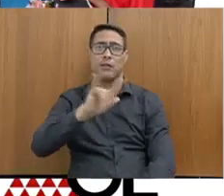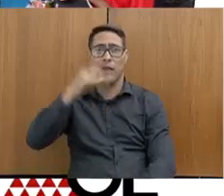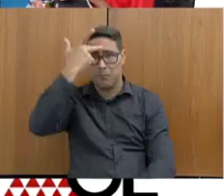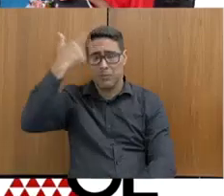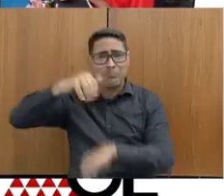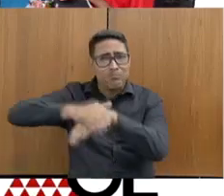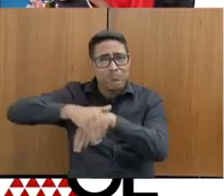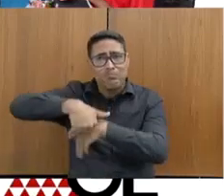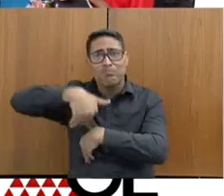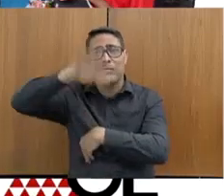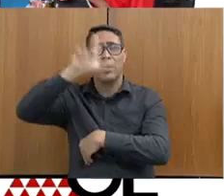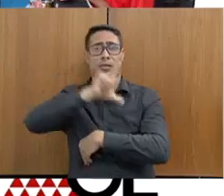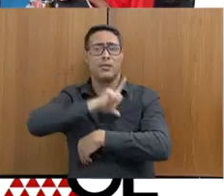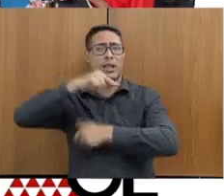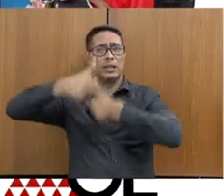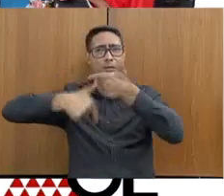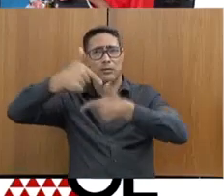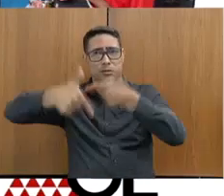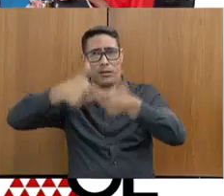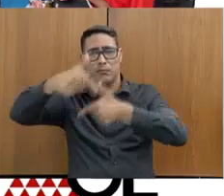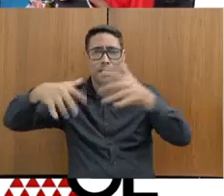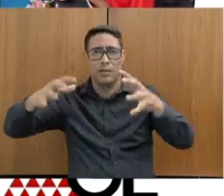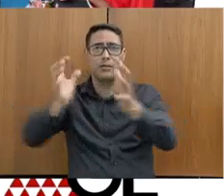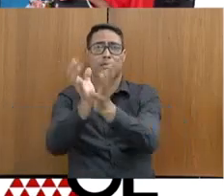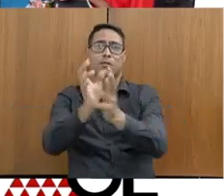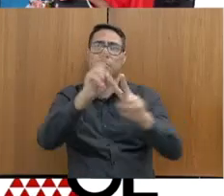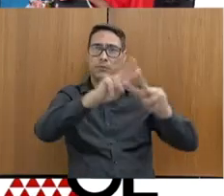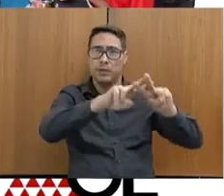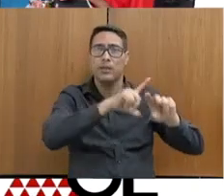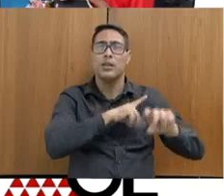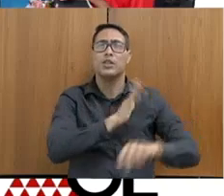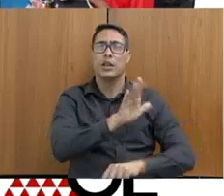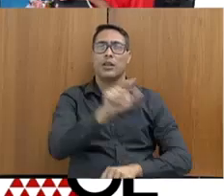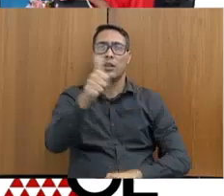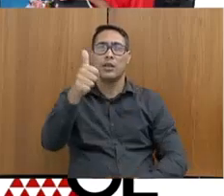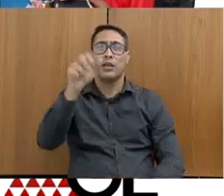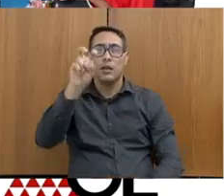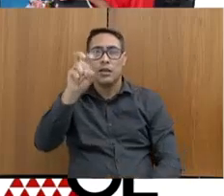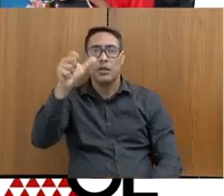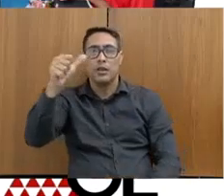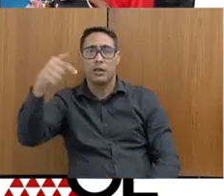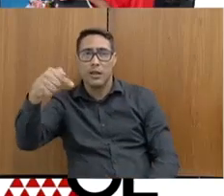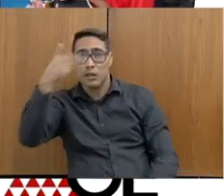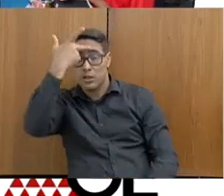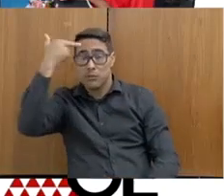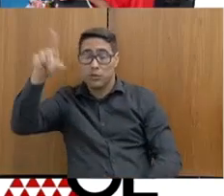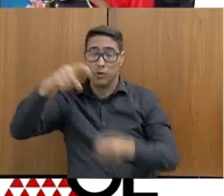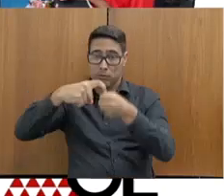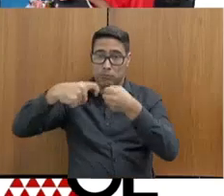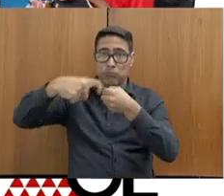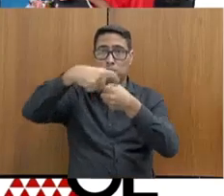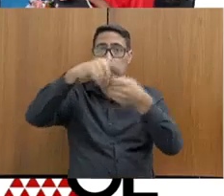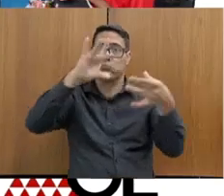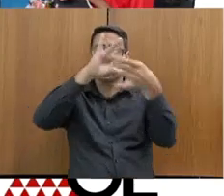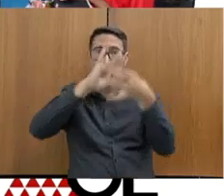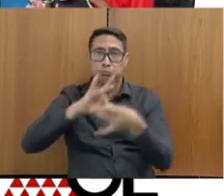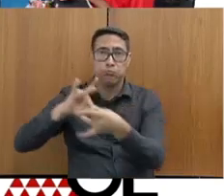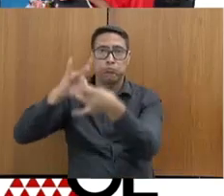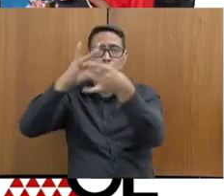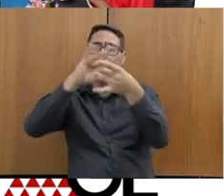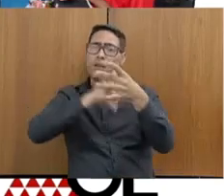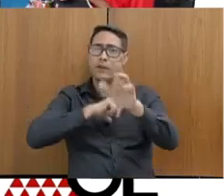trabalhando. Desses, nós temos já 15, 17 parceiros cadastrados. O DEPEN tem feito um trabalho